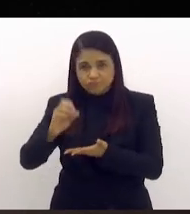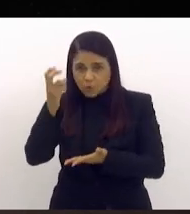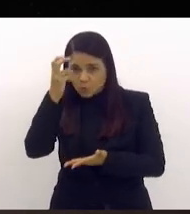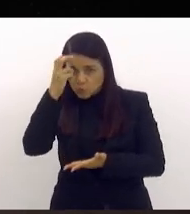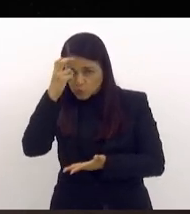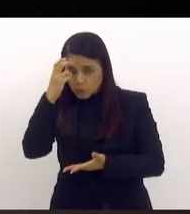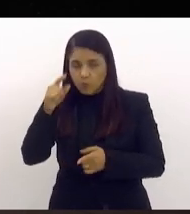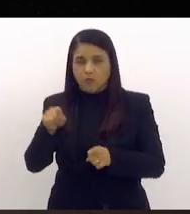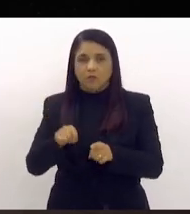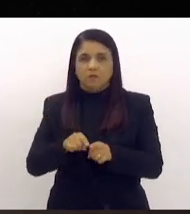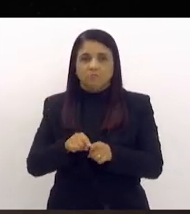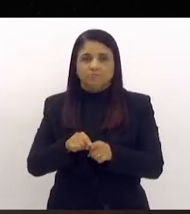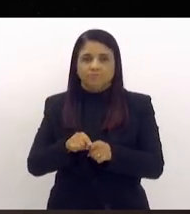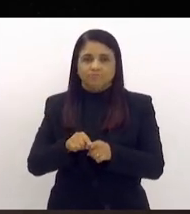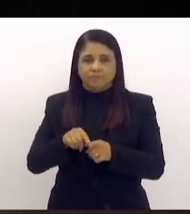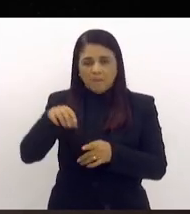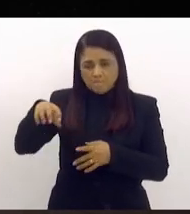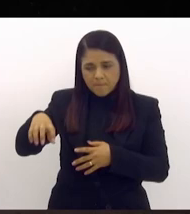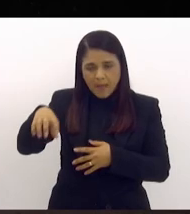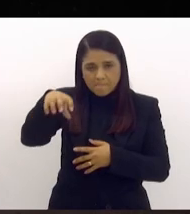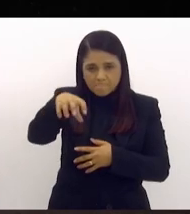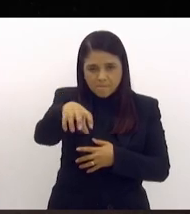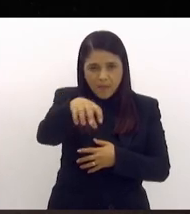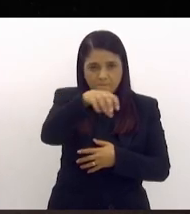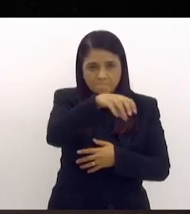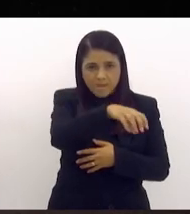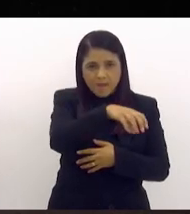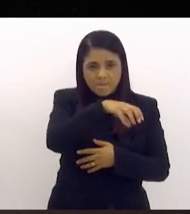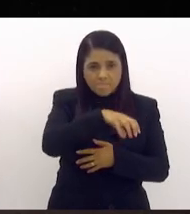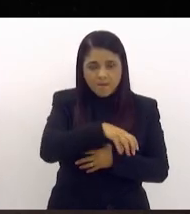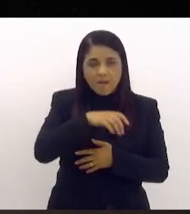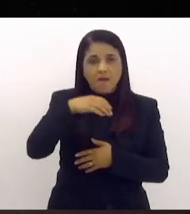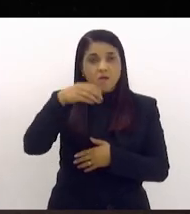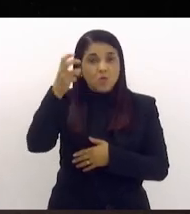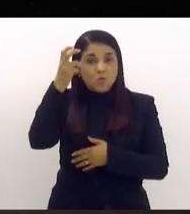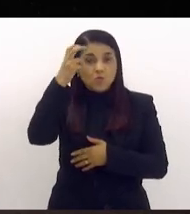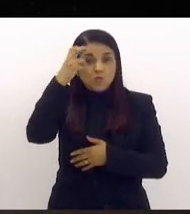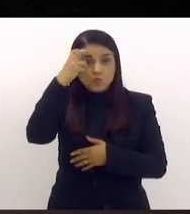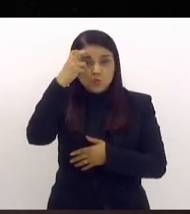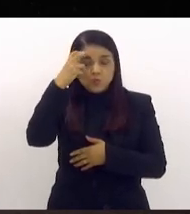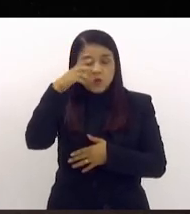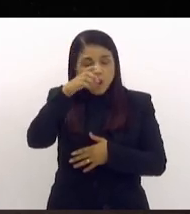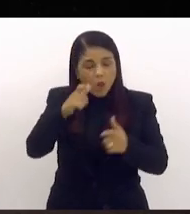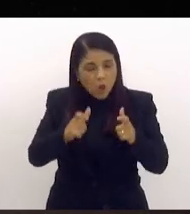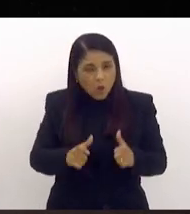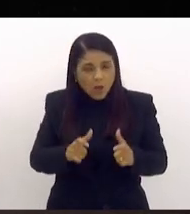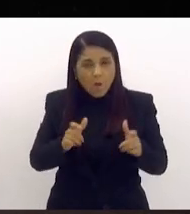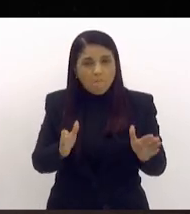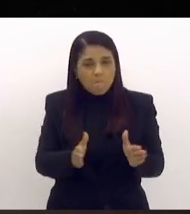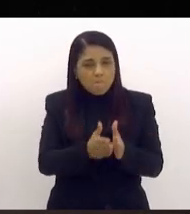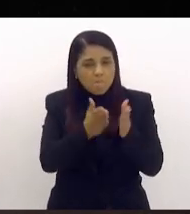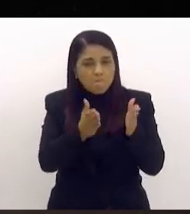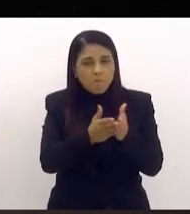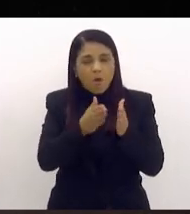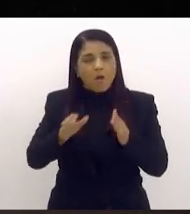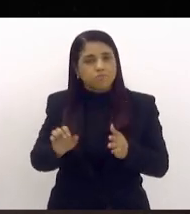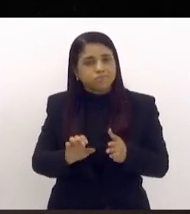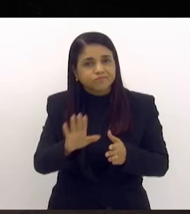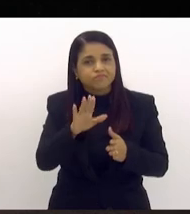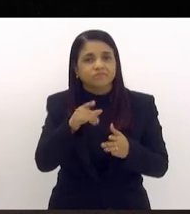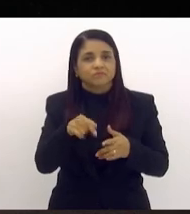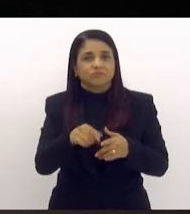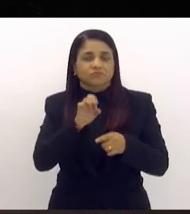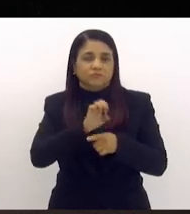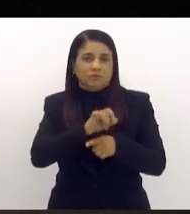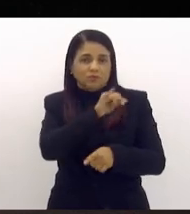para que a gente leve pontos de cultura para os locais empobrecidos e periféricos do Estado do Rio de Janeiro,